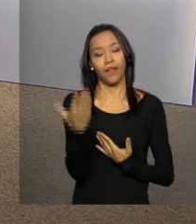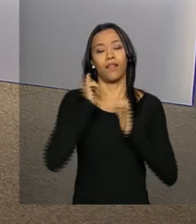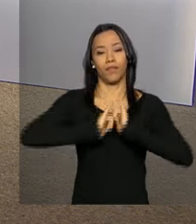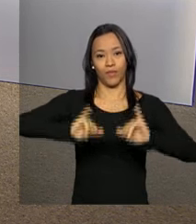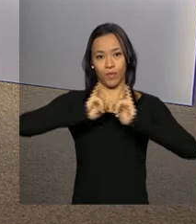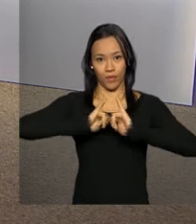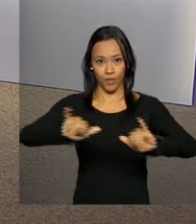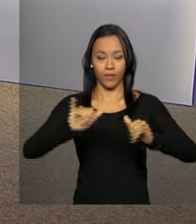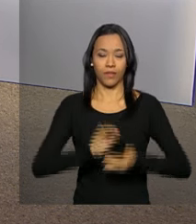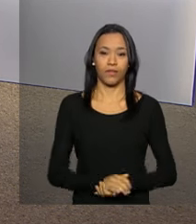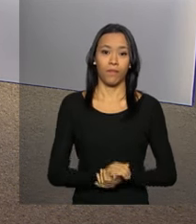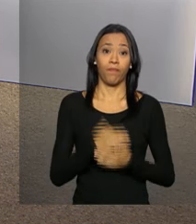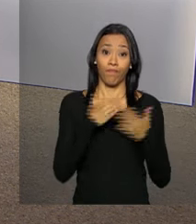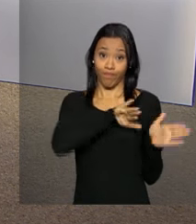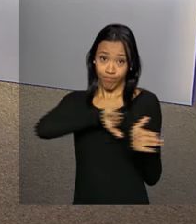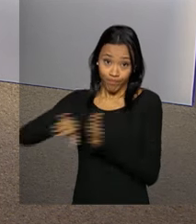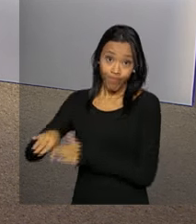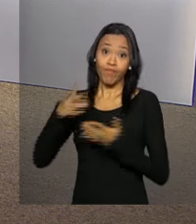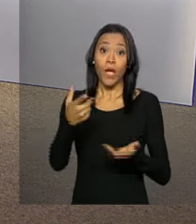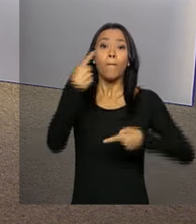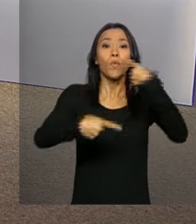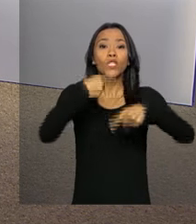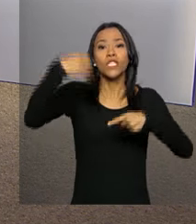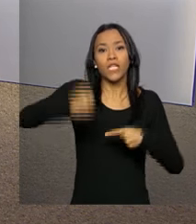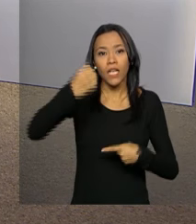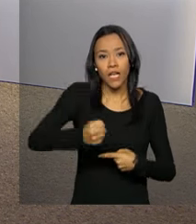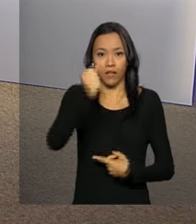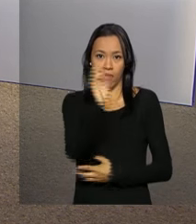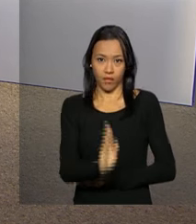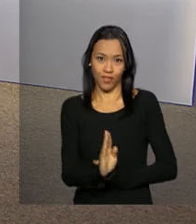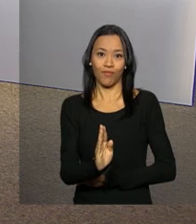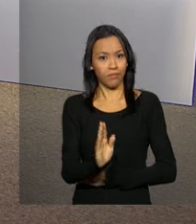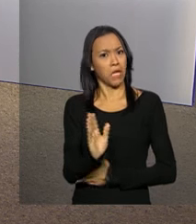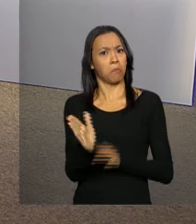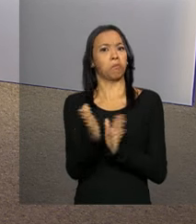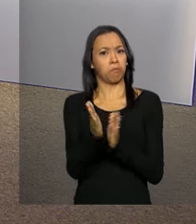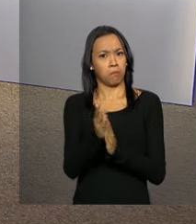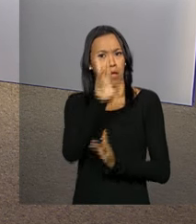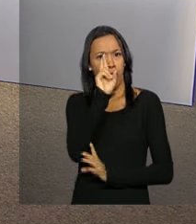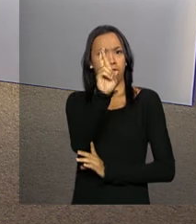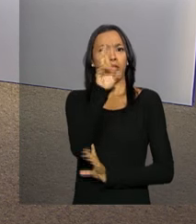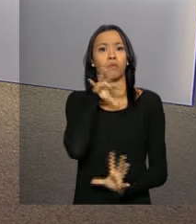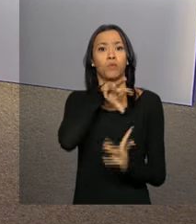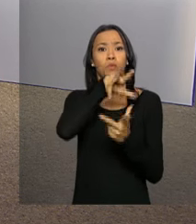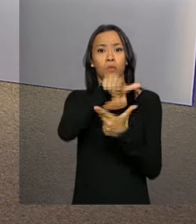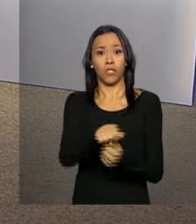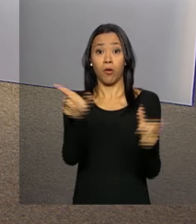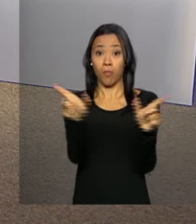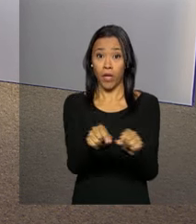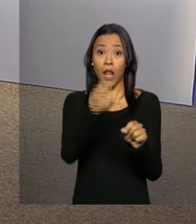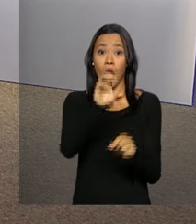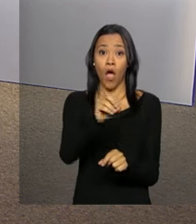pelas informações. E a política de aleitamento materno do Brasil está sendo reconhecida como referência mundial pela